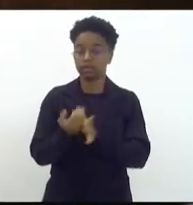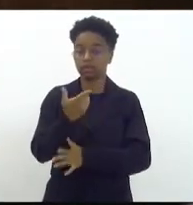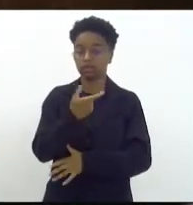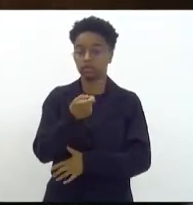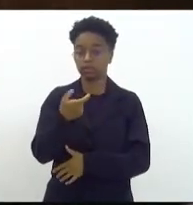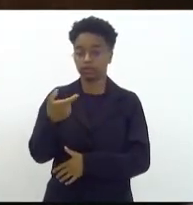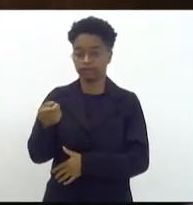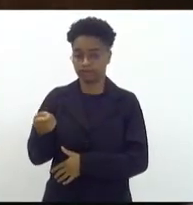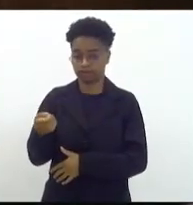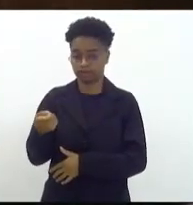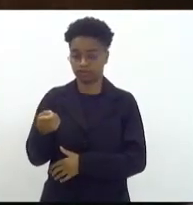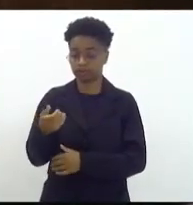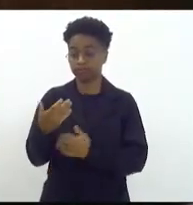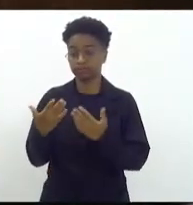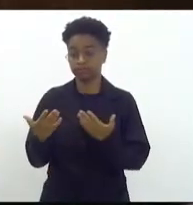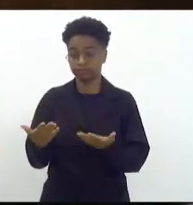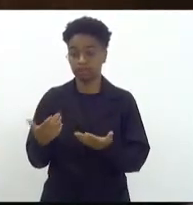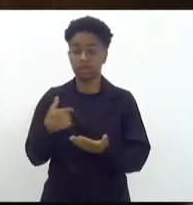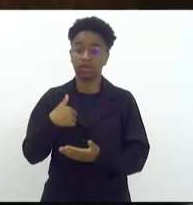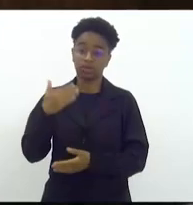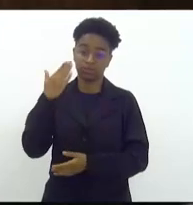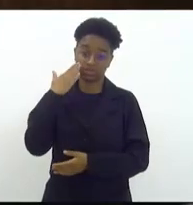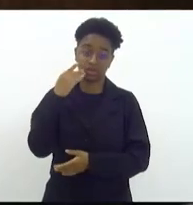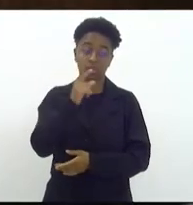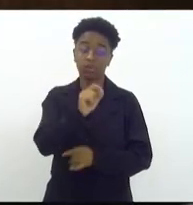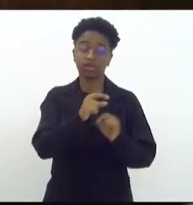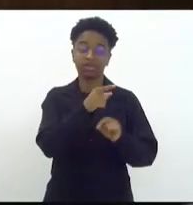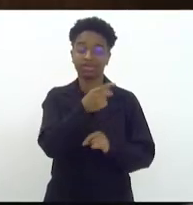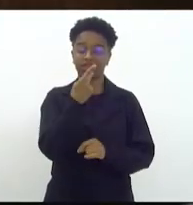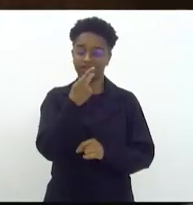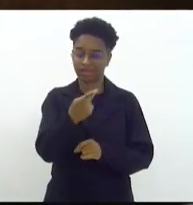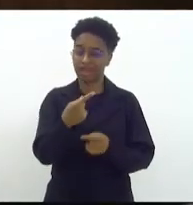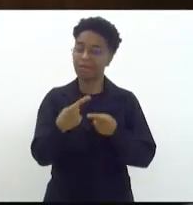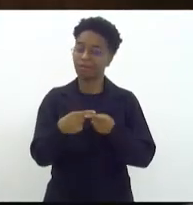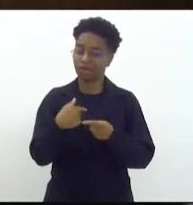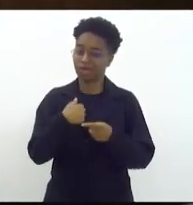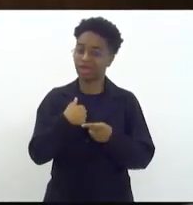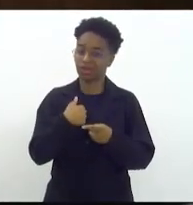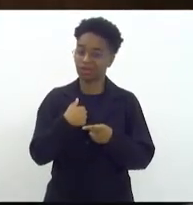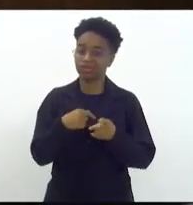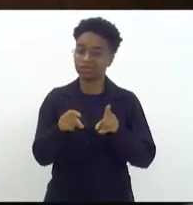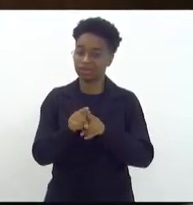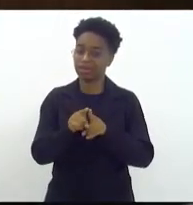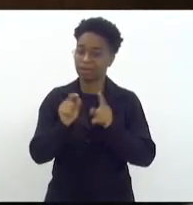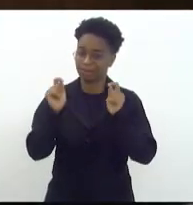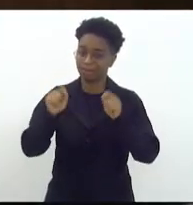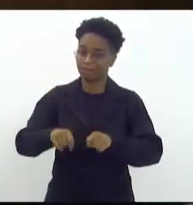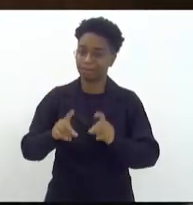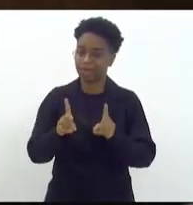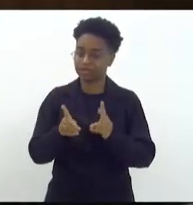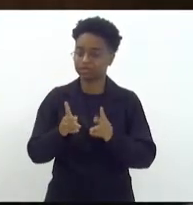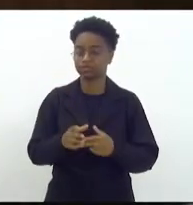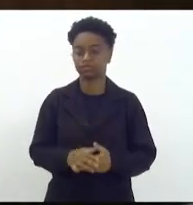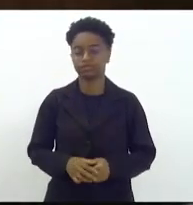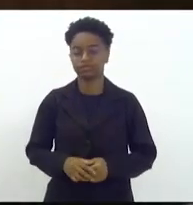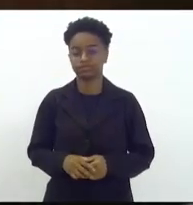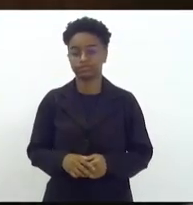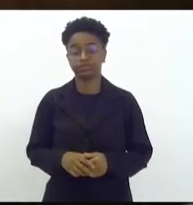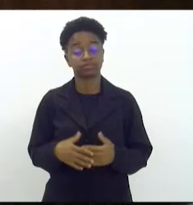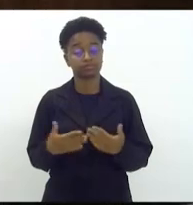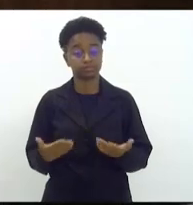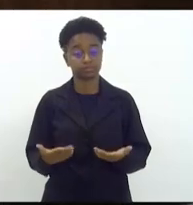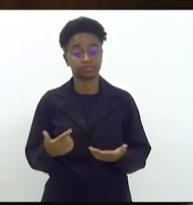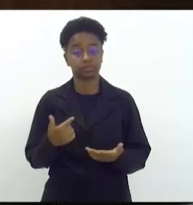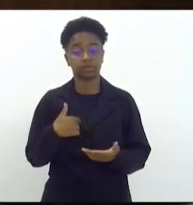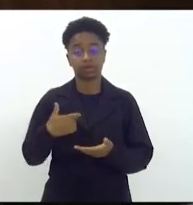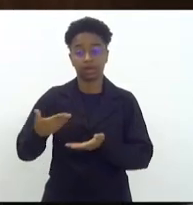e eu sei até no que a senhora vai tocar porque eu também tive essa possibilidade. Quando eu recebi aqui, a